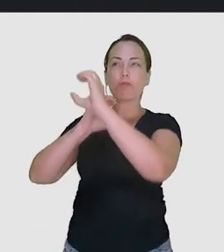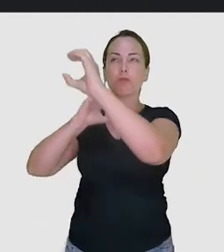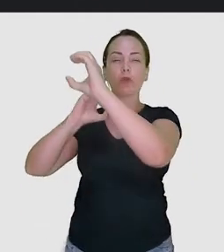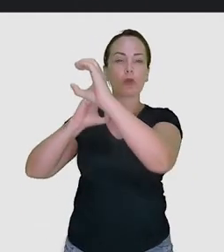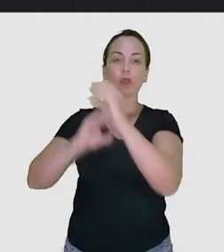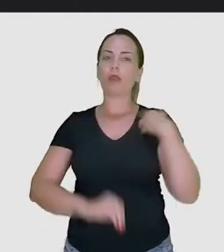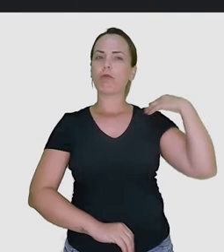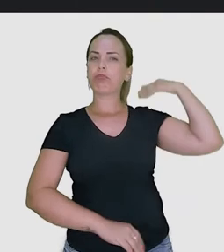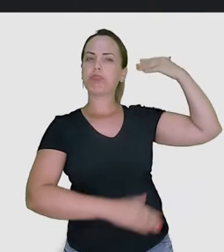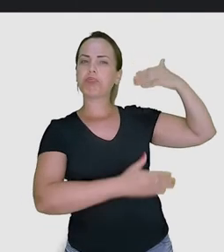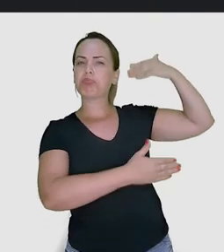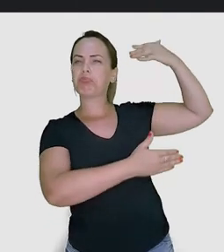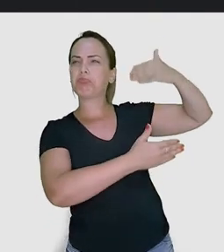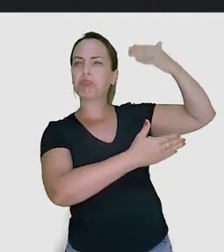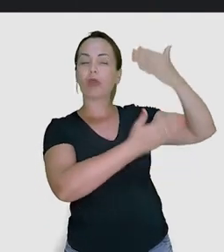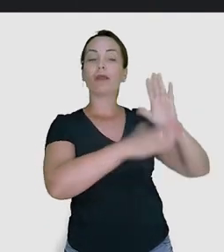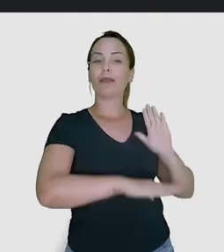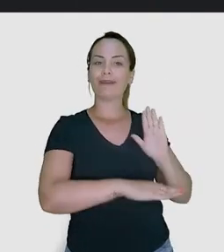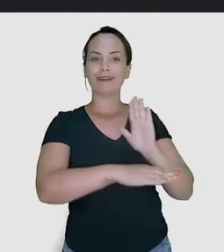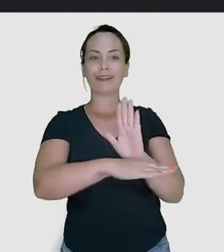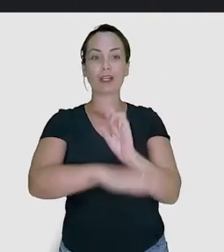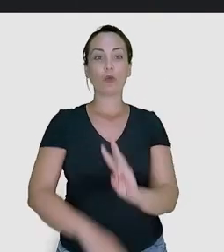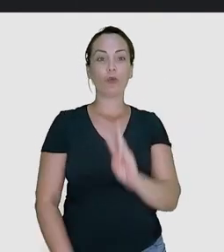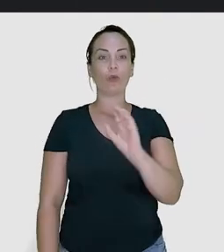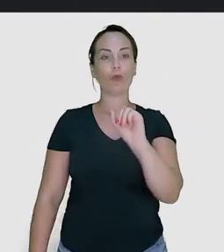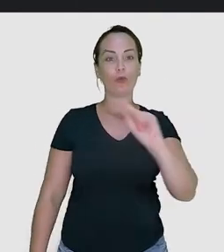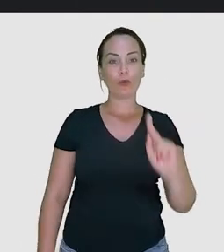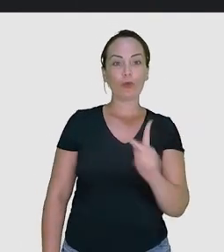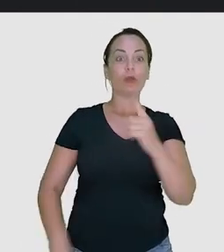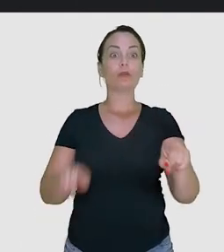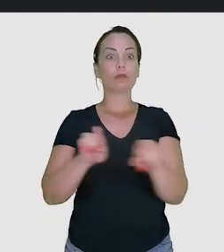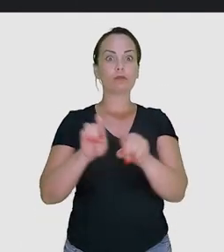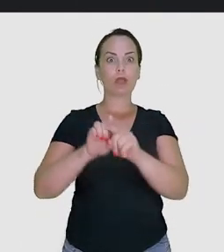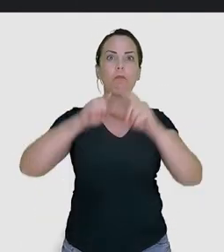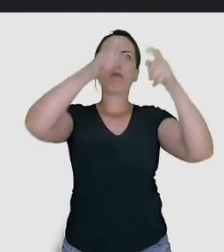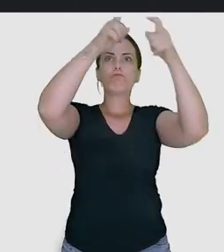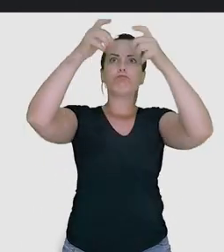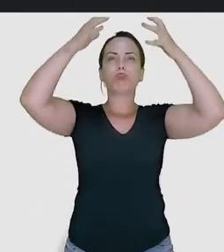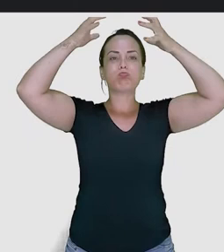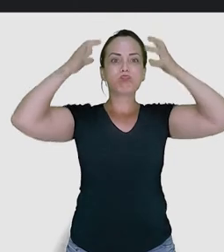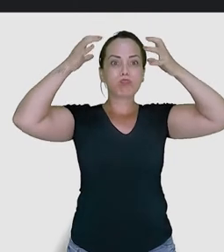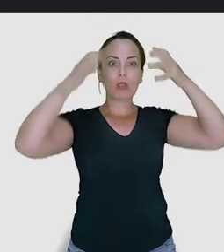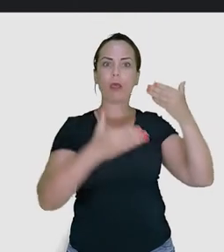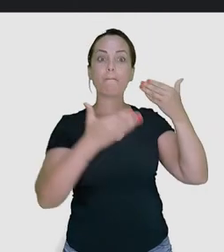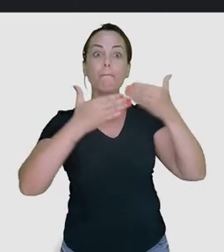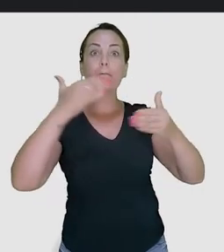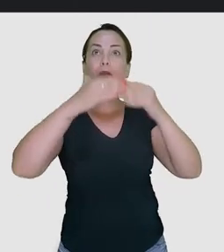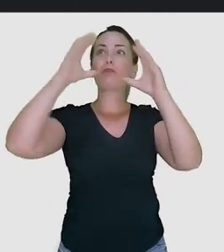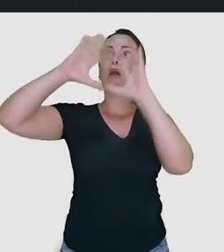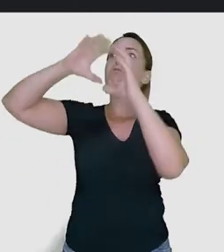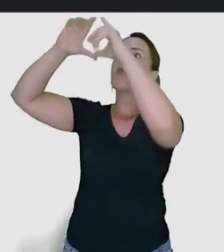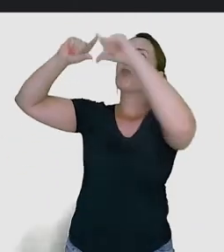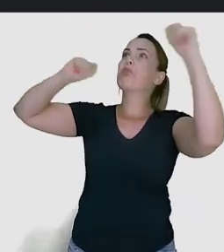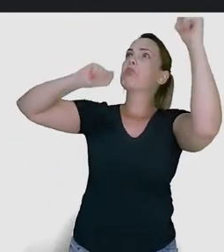como vocês, que ama a astronomia. Eu viajo no tempo para ajudar o Wash Ip e